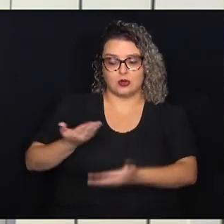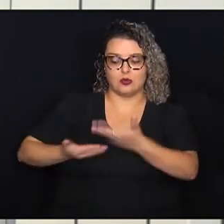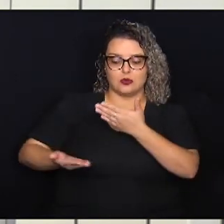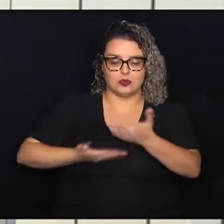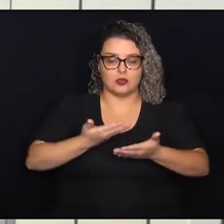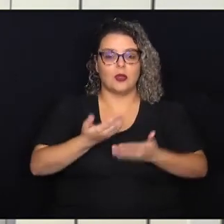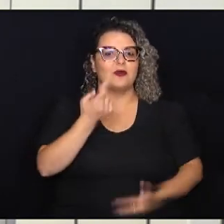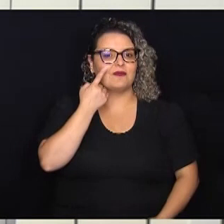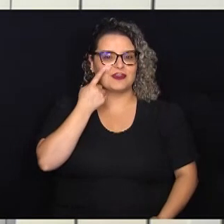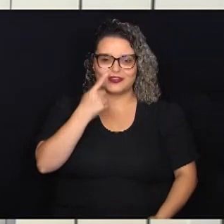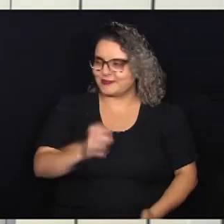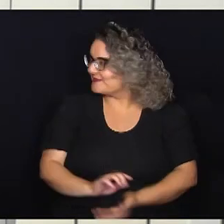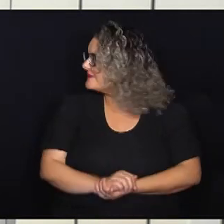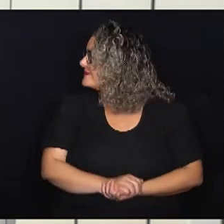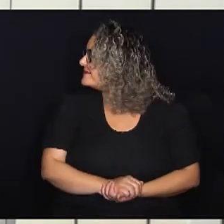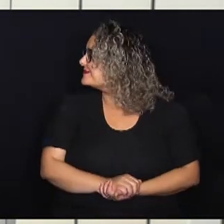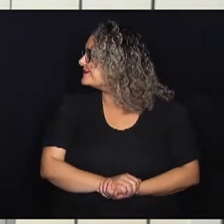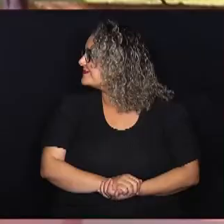Confere só.